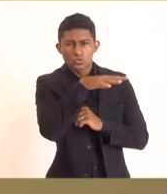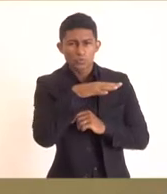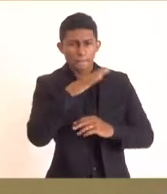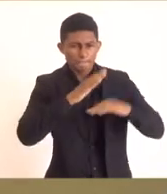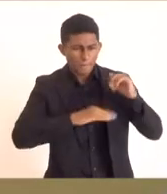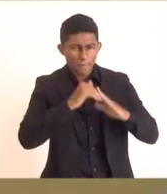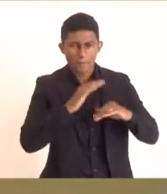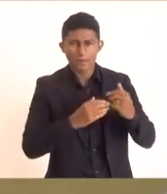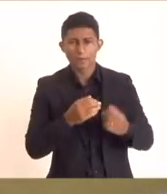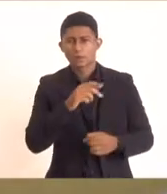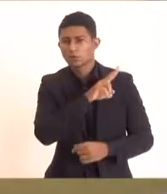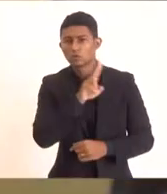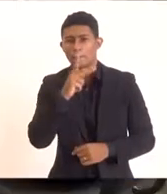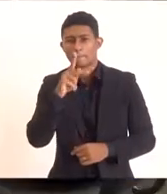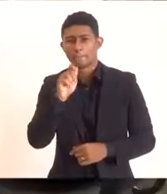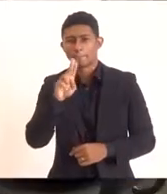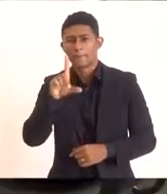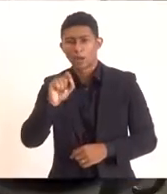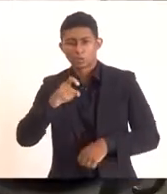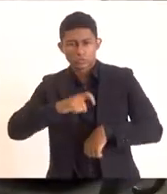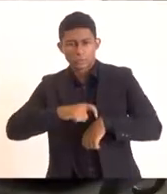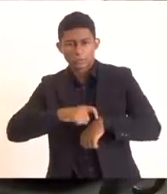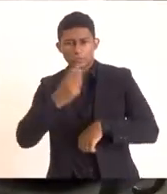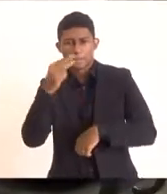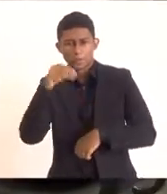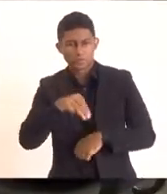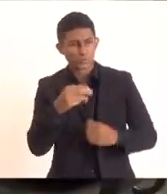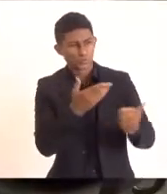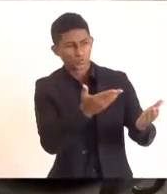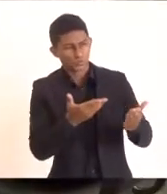falar conosco três minutos aqui. Obrigado, Paulo.